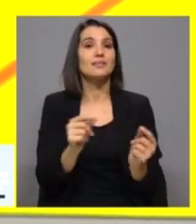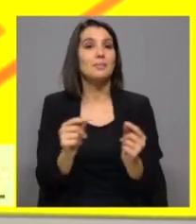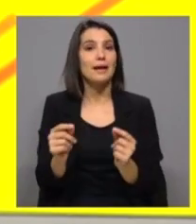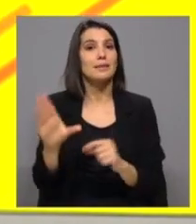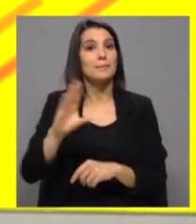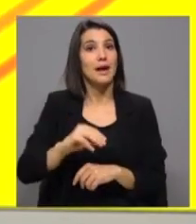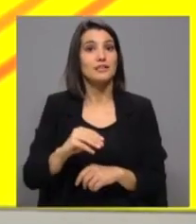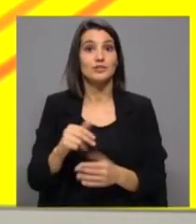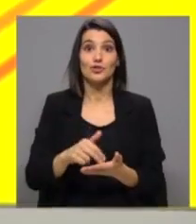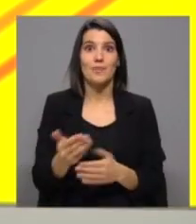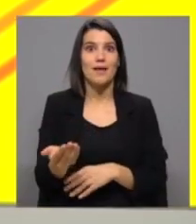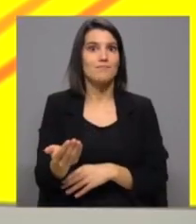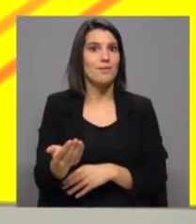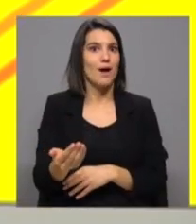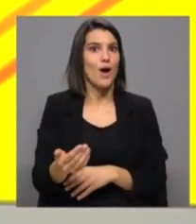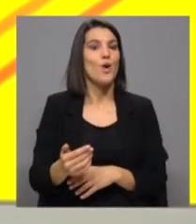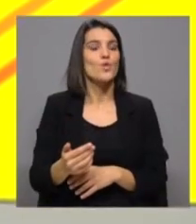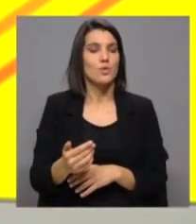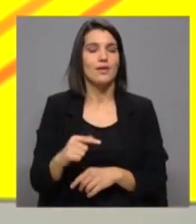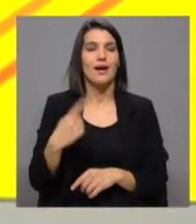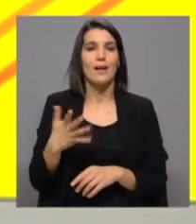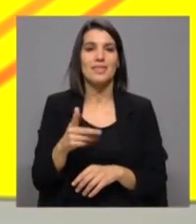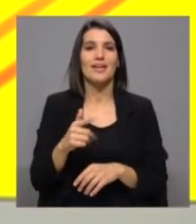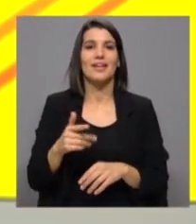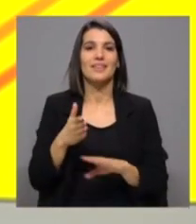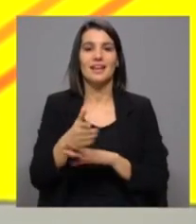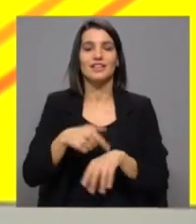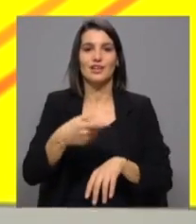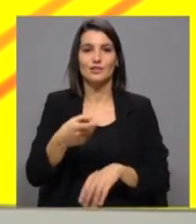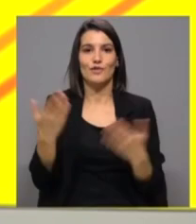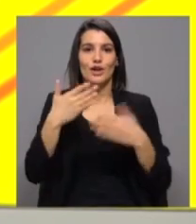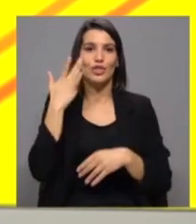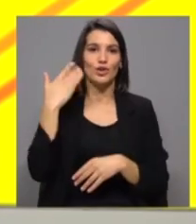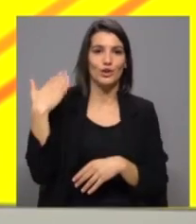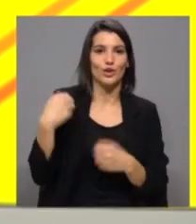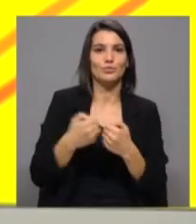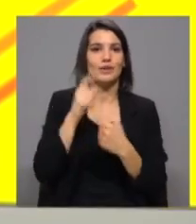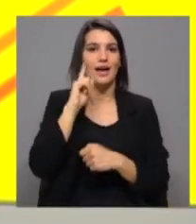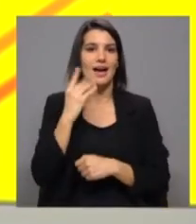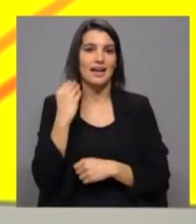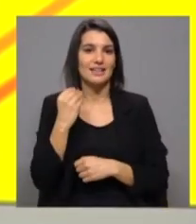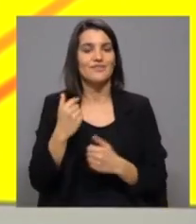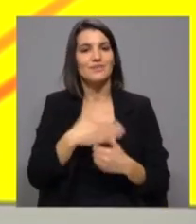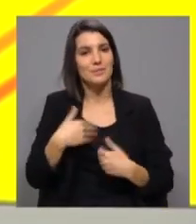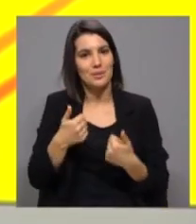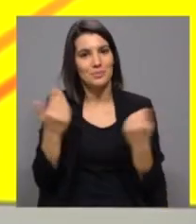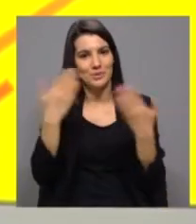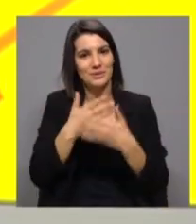debates mais aguardados, também aqui amanhã em direto, 21 horas, vão estar António Costa e Catarina Martins. Fique bem, boa noite. Boa noite.